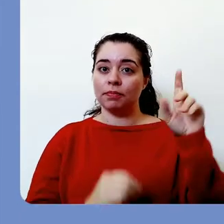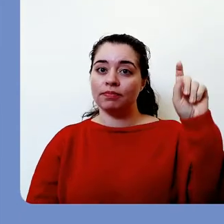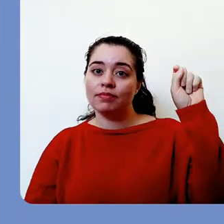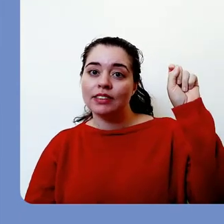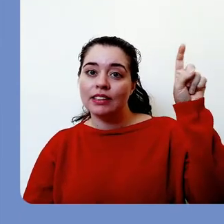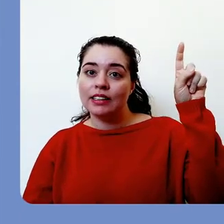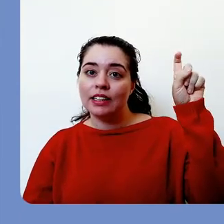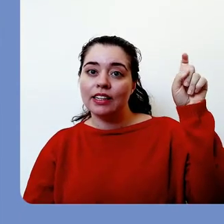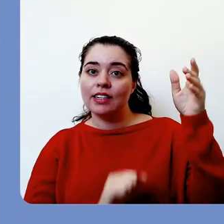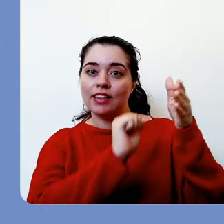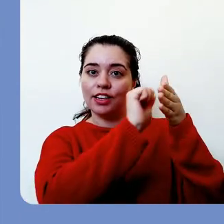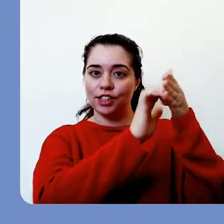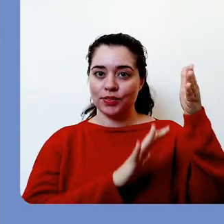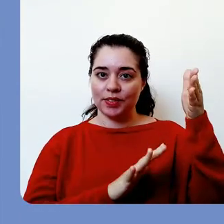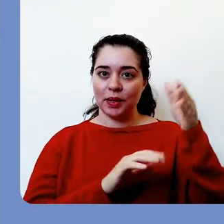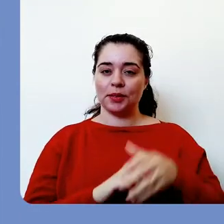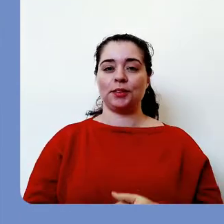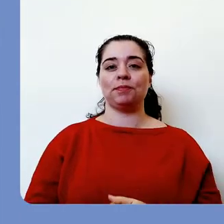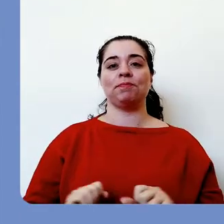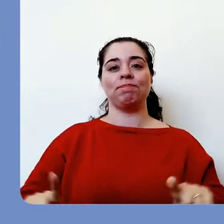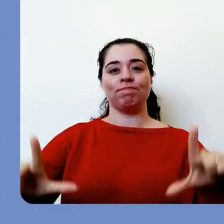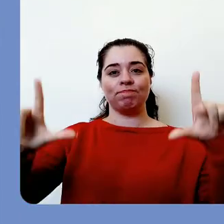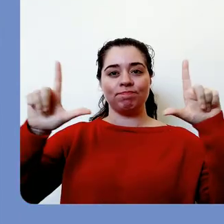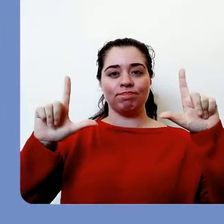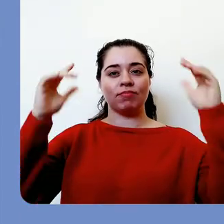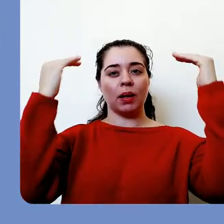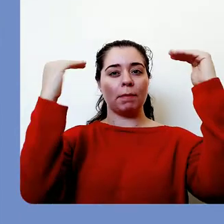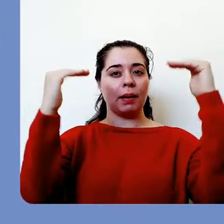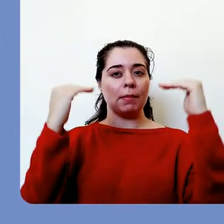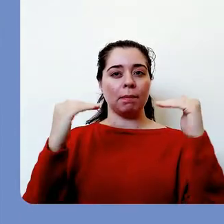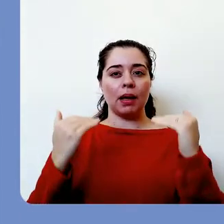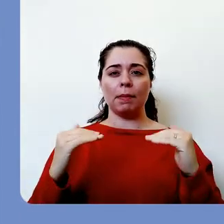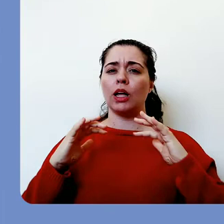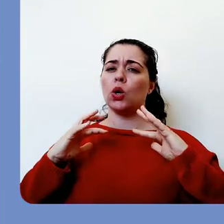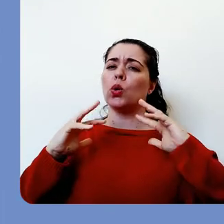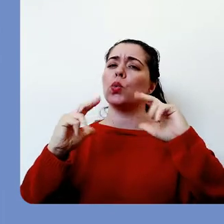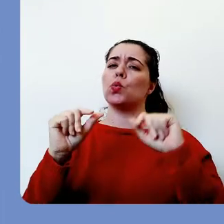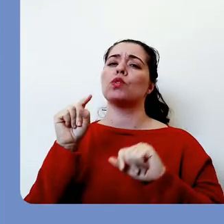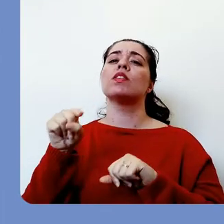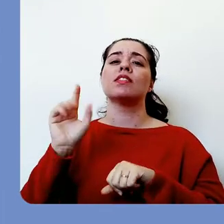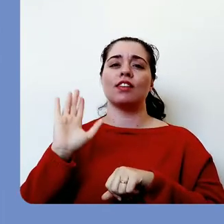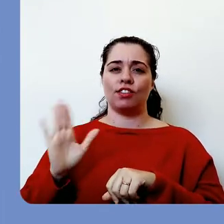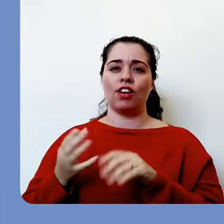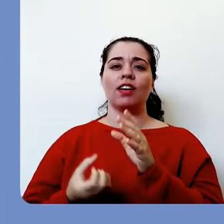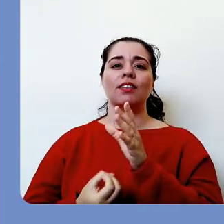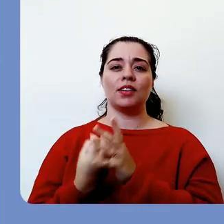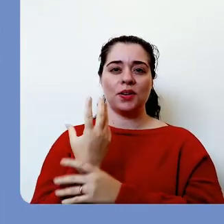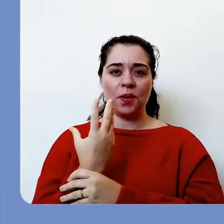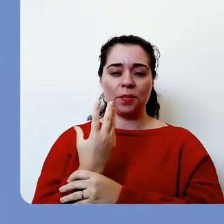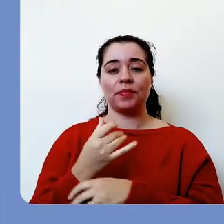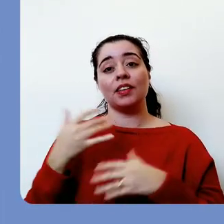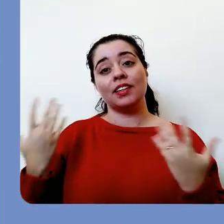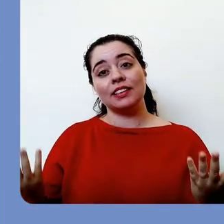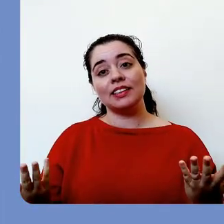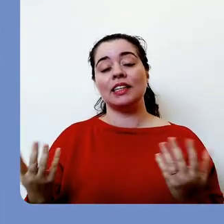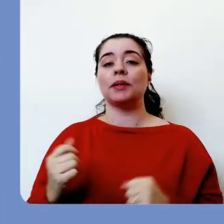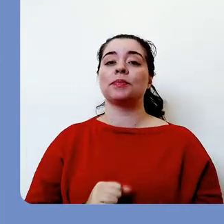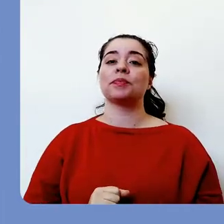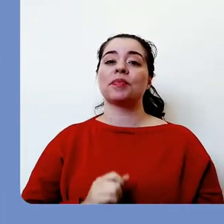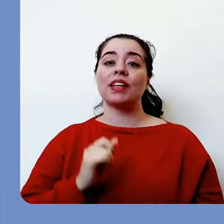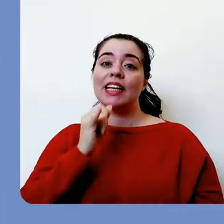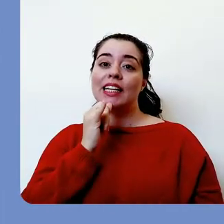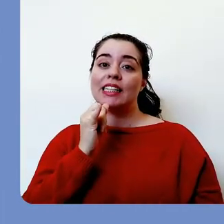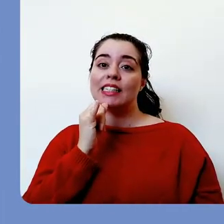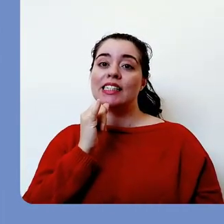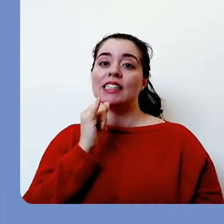e vá em Atividades. Aqui vai estar listadas as atividades que você já criou. Então, para aquela atividade